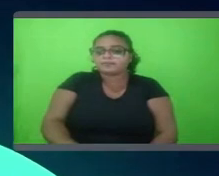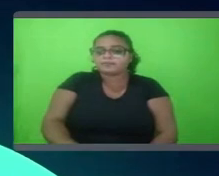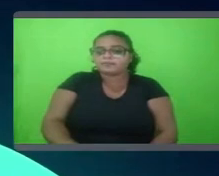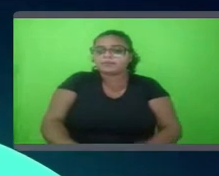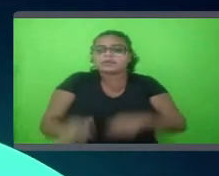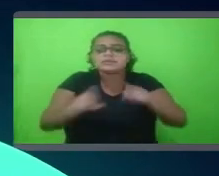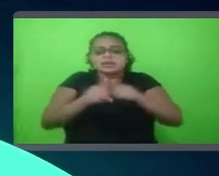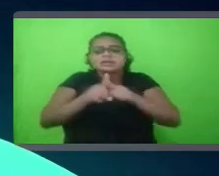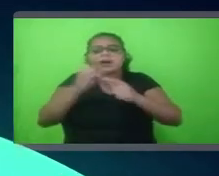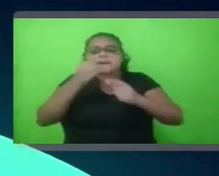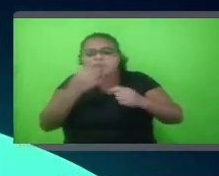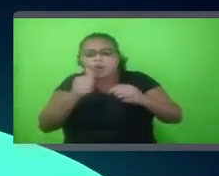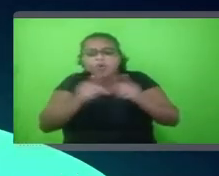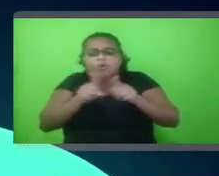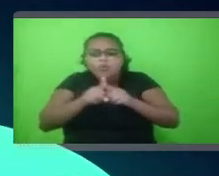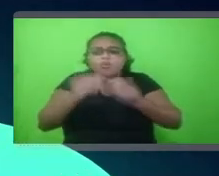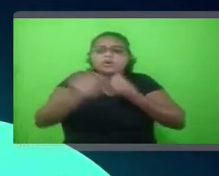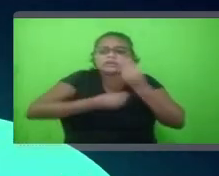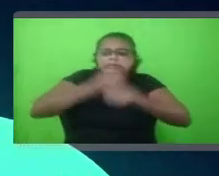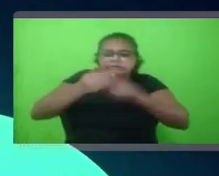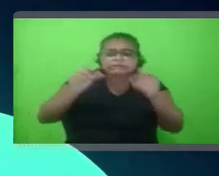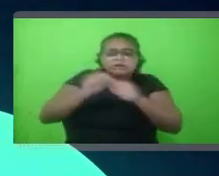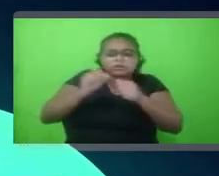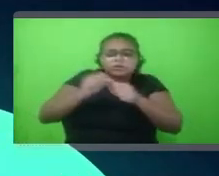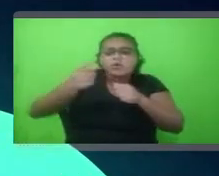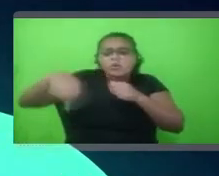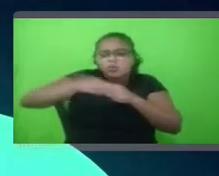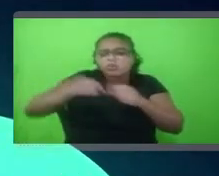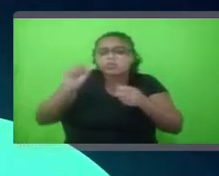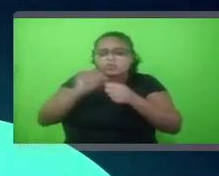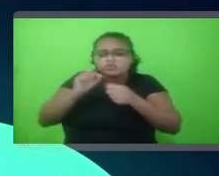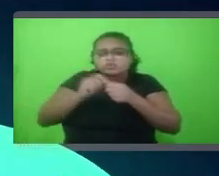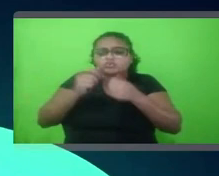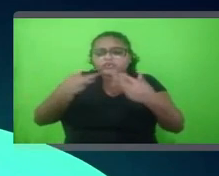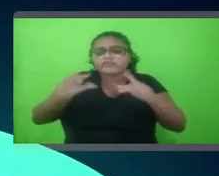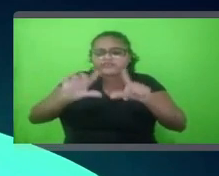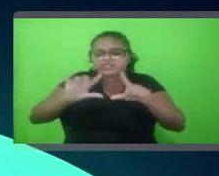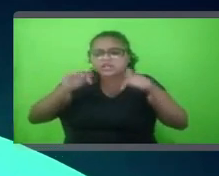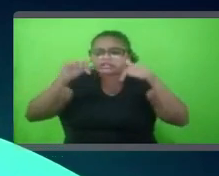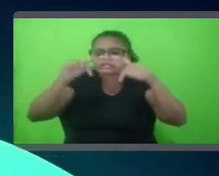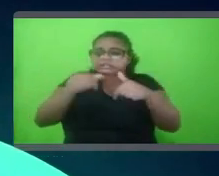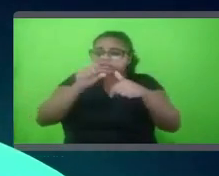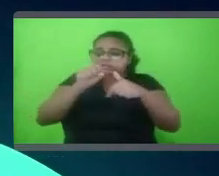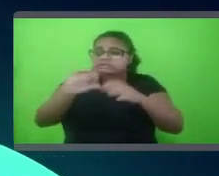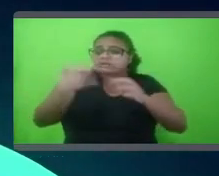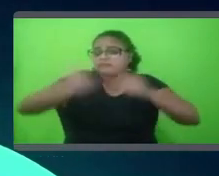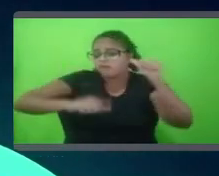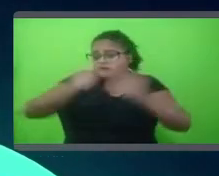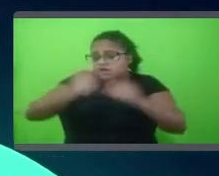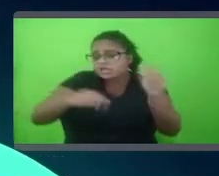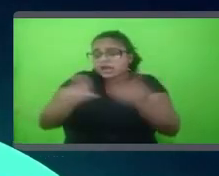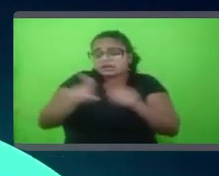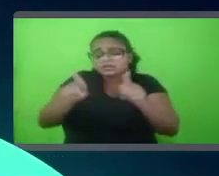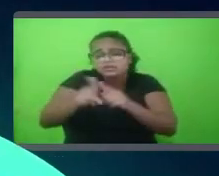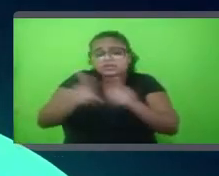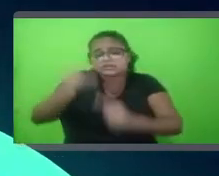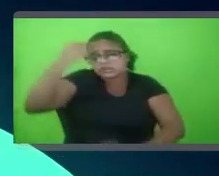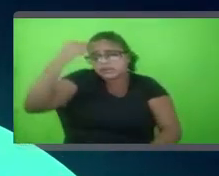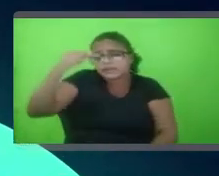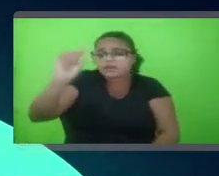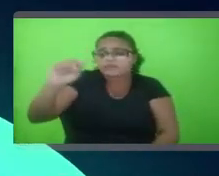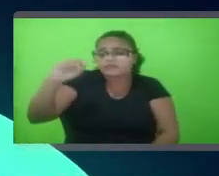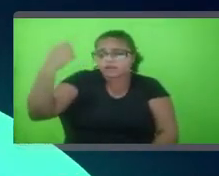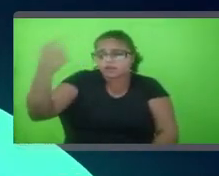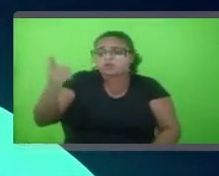Será que está valendo a pena eu continuar fazendo essa ação aqui se eu for só analisar esse dado na semana que vem ou no mês que vem?